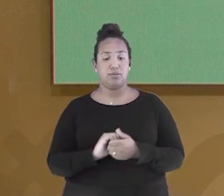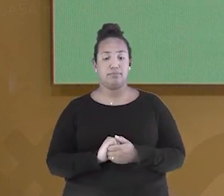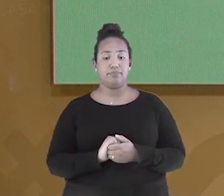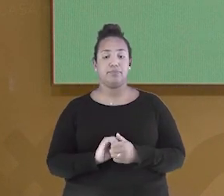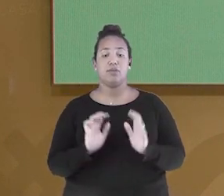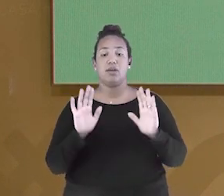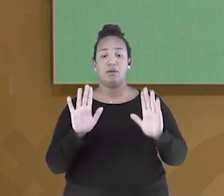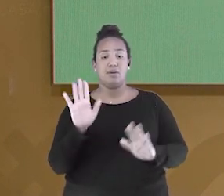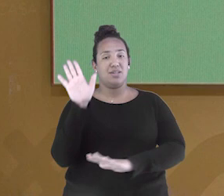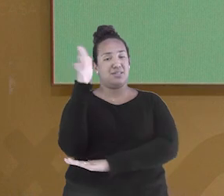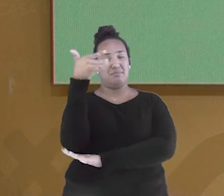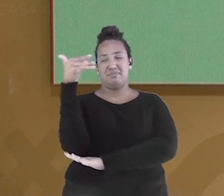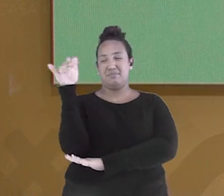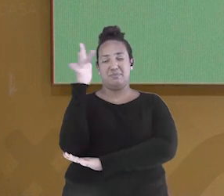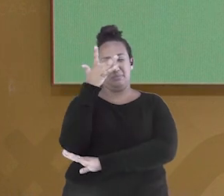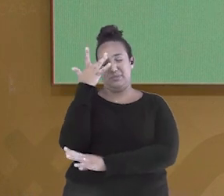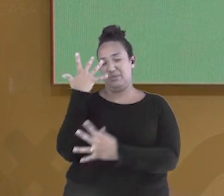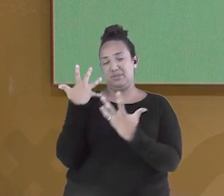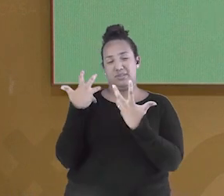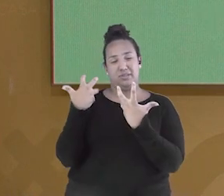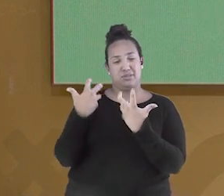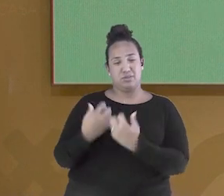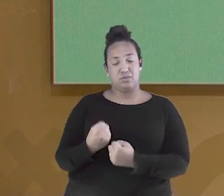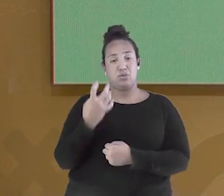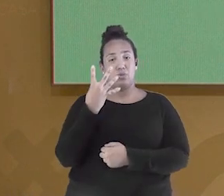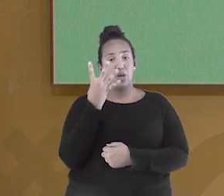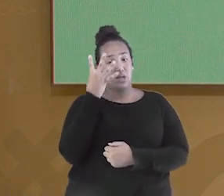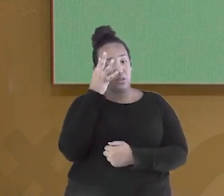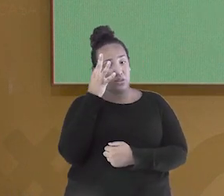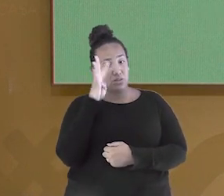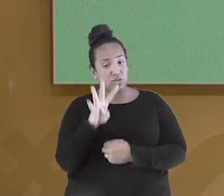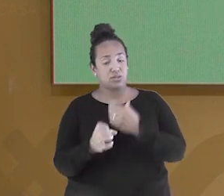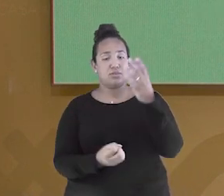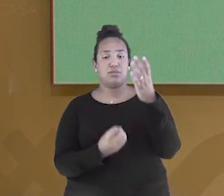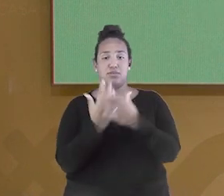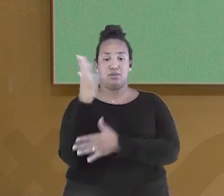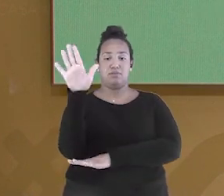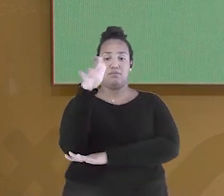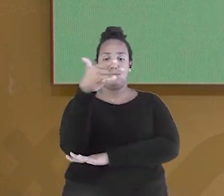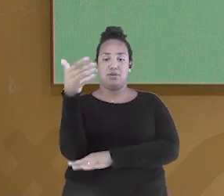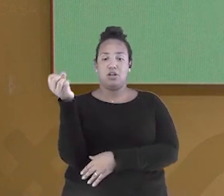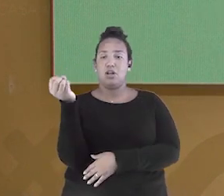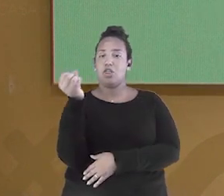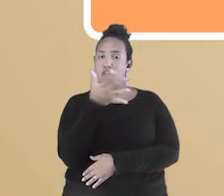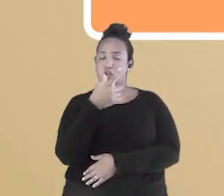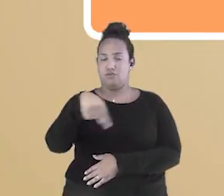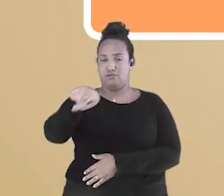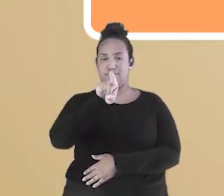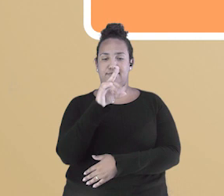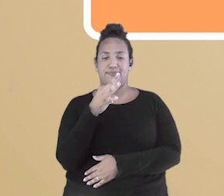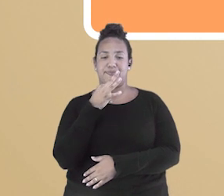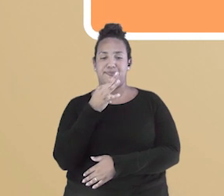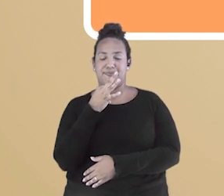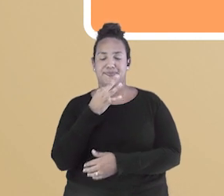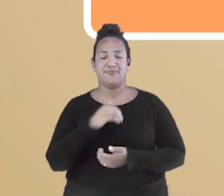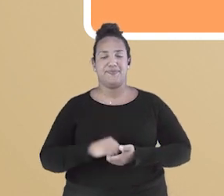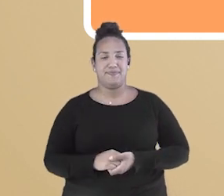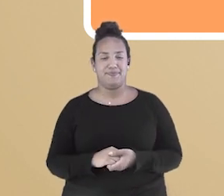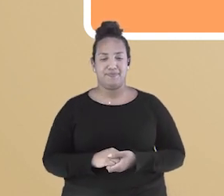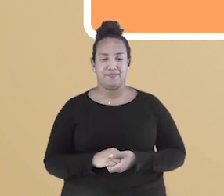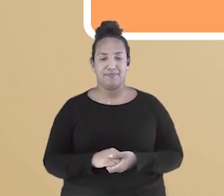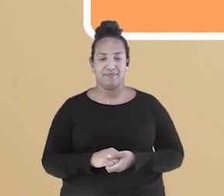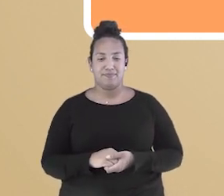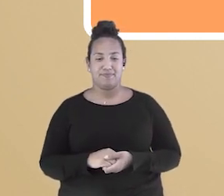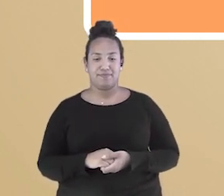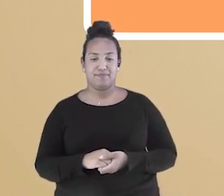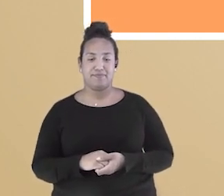muito bem aceita e quatro dias depois criaram uma bandeira nova que conhecemos até hoje. Surgiu a figura